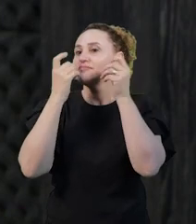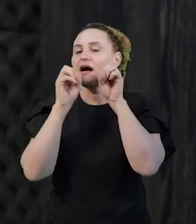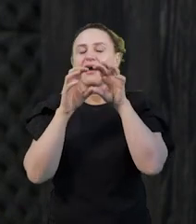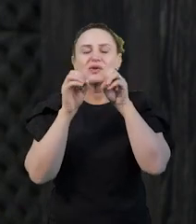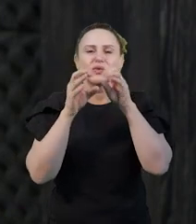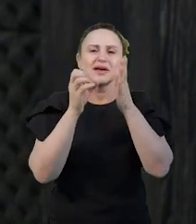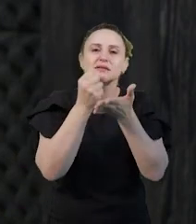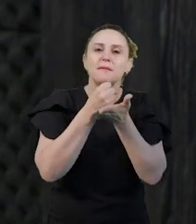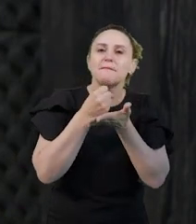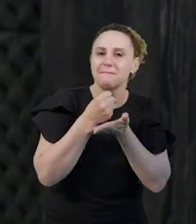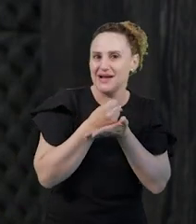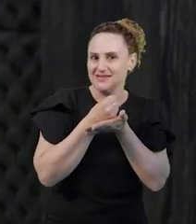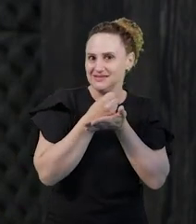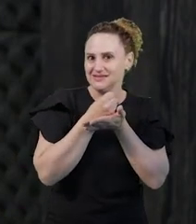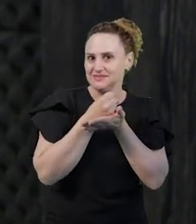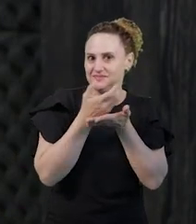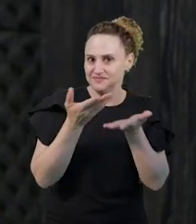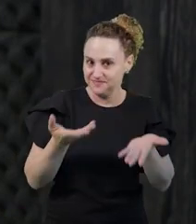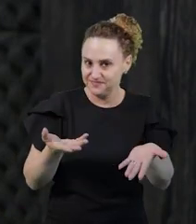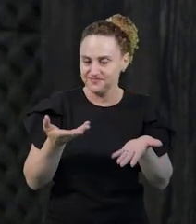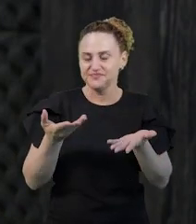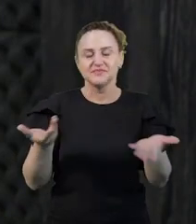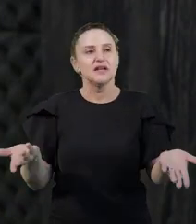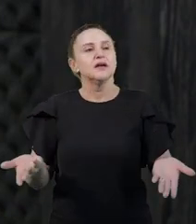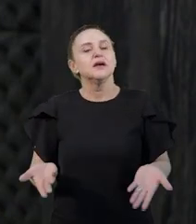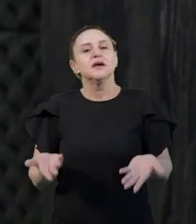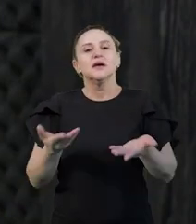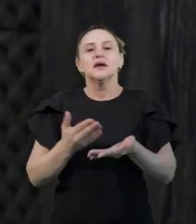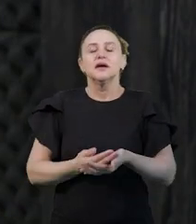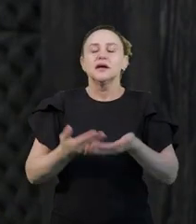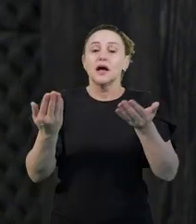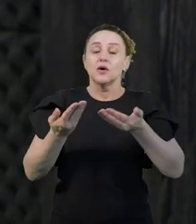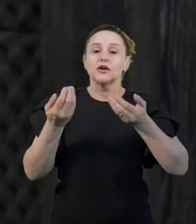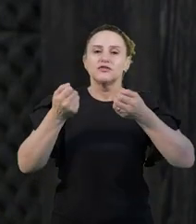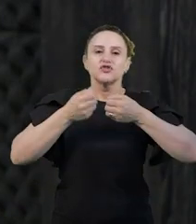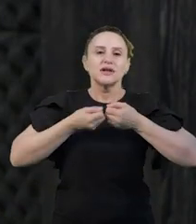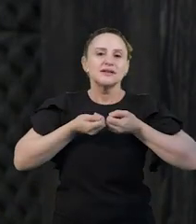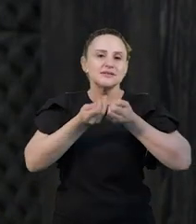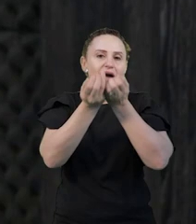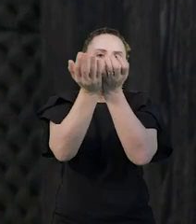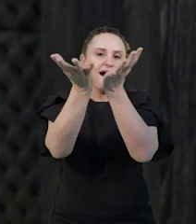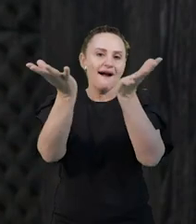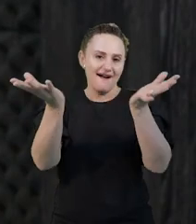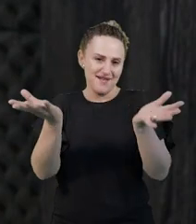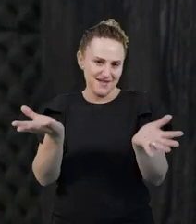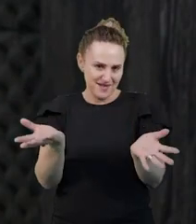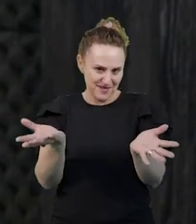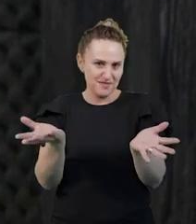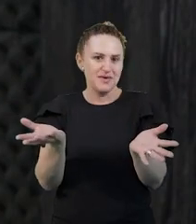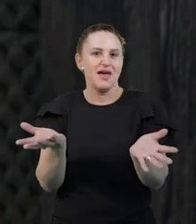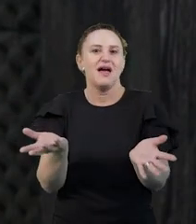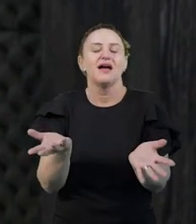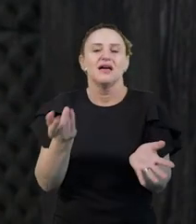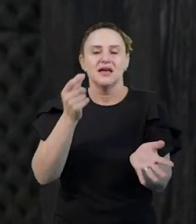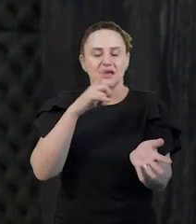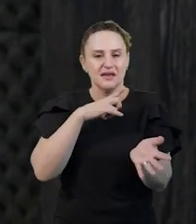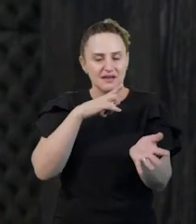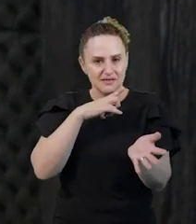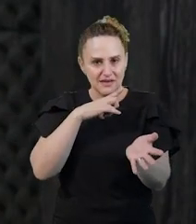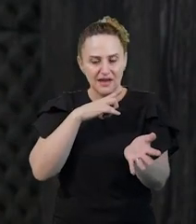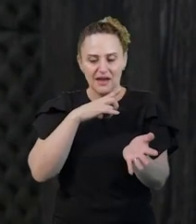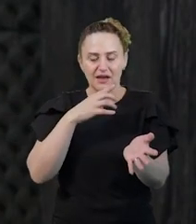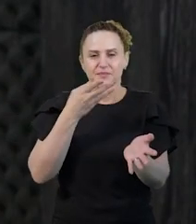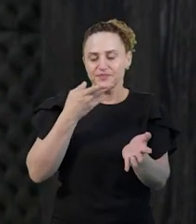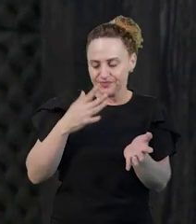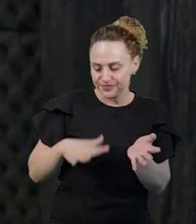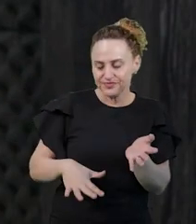né? E agora que eu vejo assim bastante ampliada no sentido que já envolve a educação infantil, os anos iniciais, fundamental,